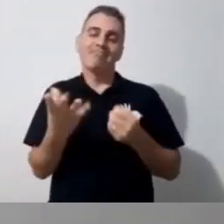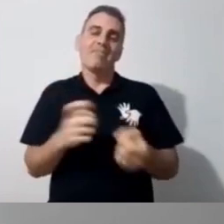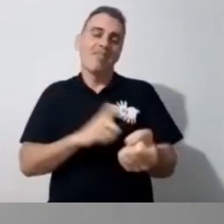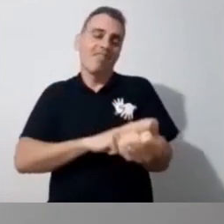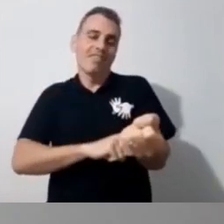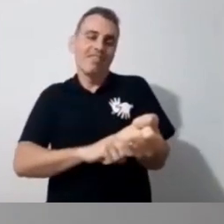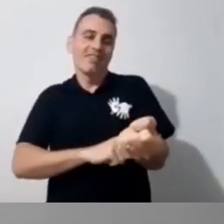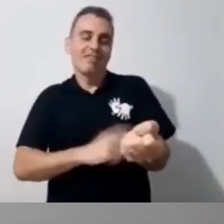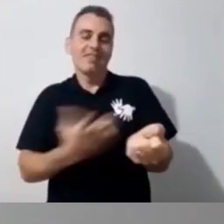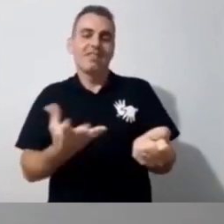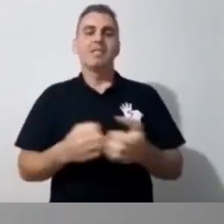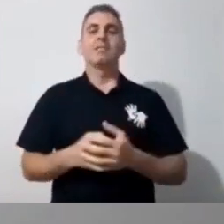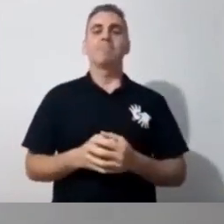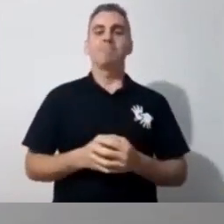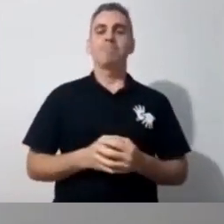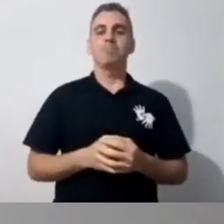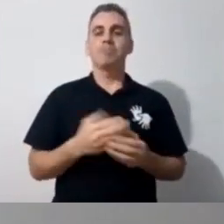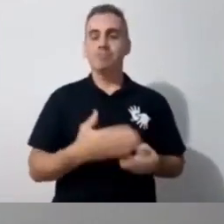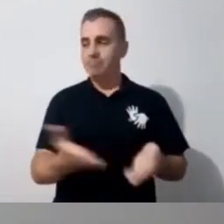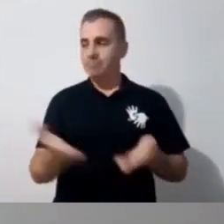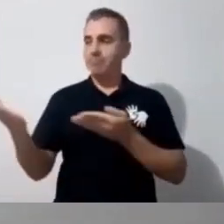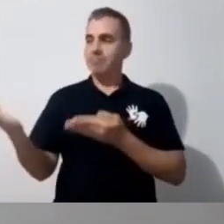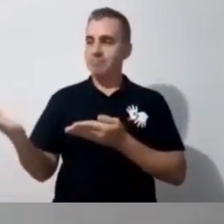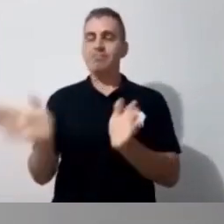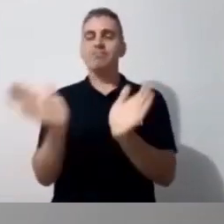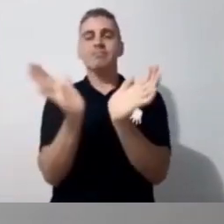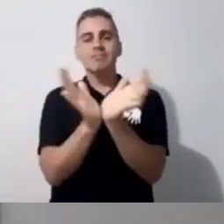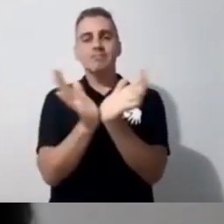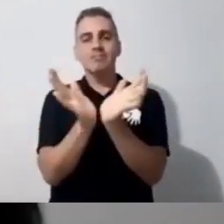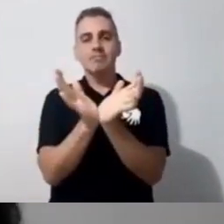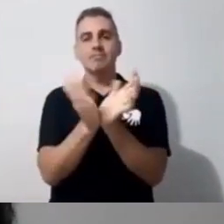e vou passar a palavra para a minha colega Gisele.